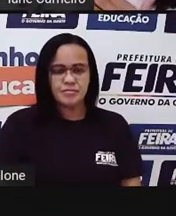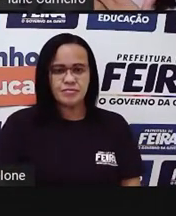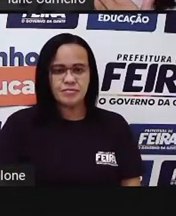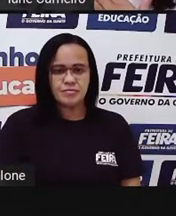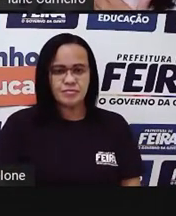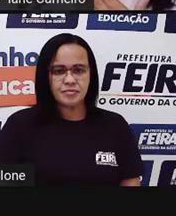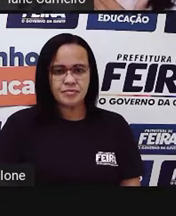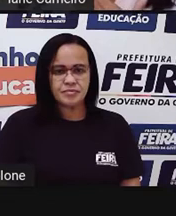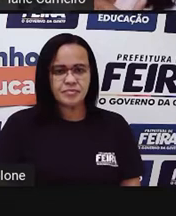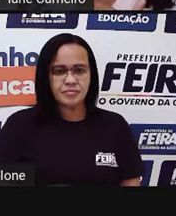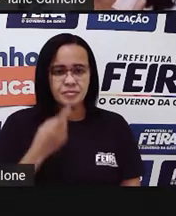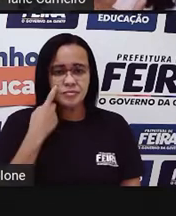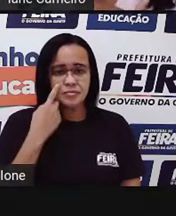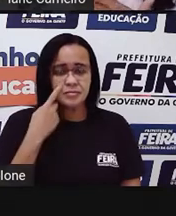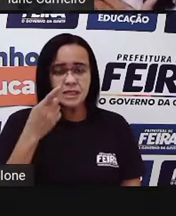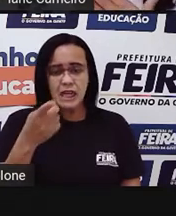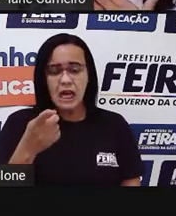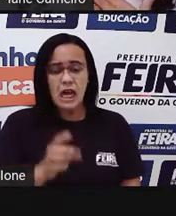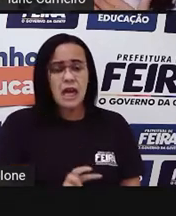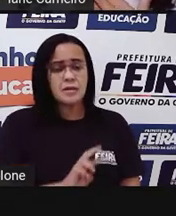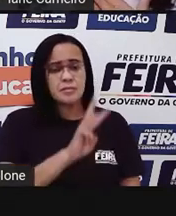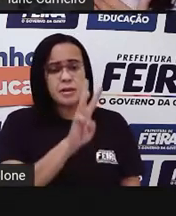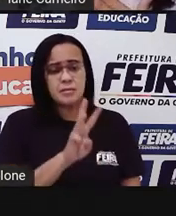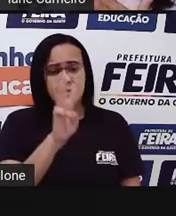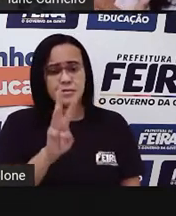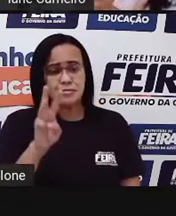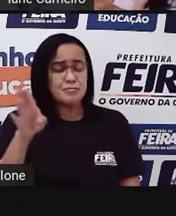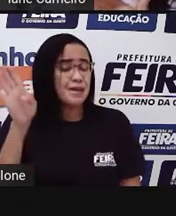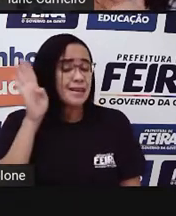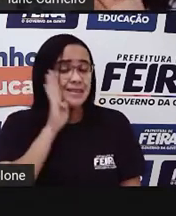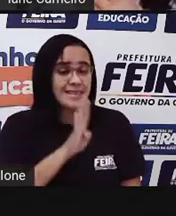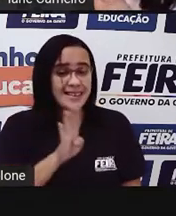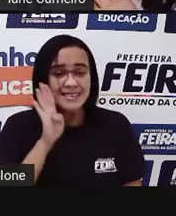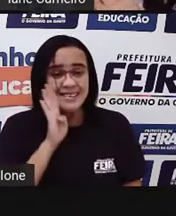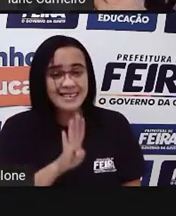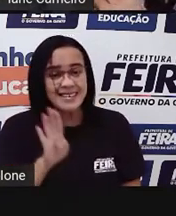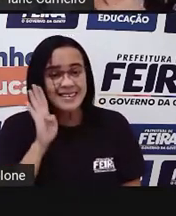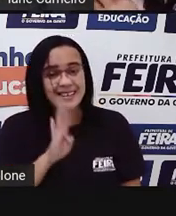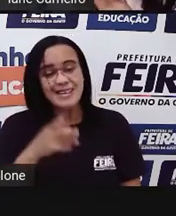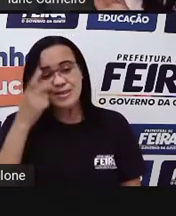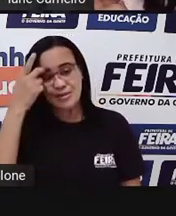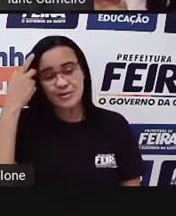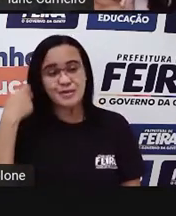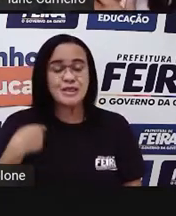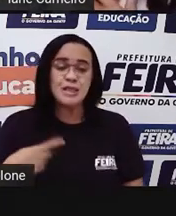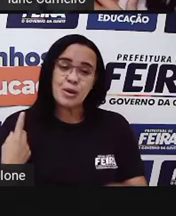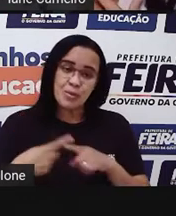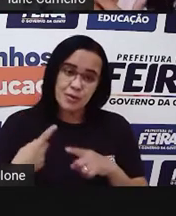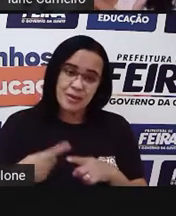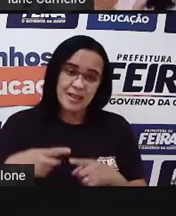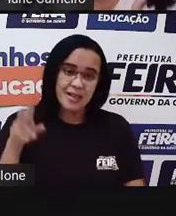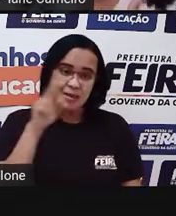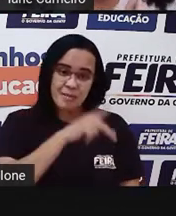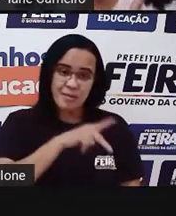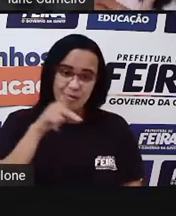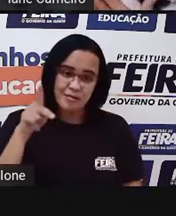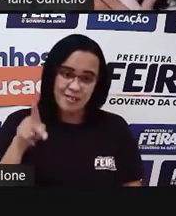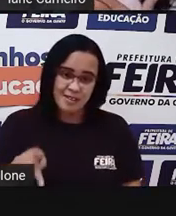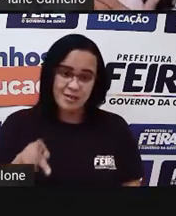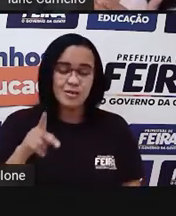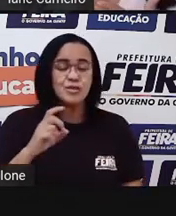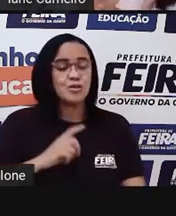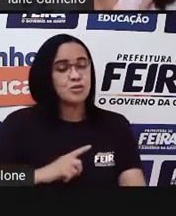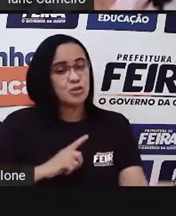Esse site aqui é bem legal, o nome dele é Scratch, né? É um site em que o professor, né? Ele cria jogos